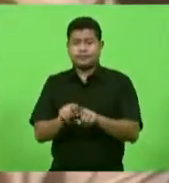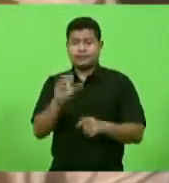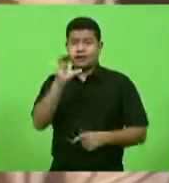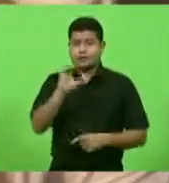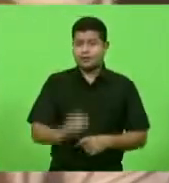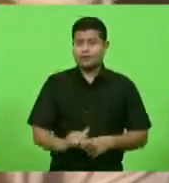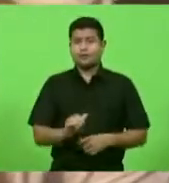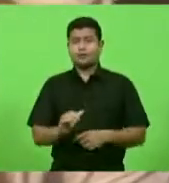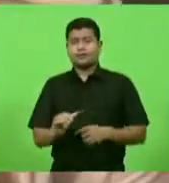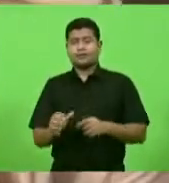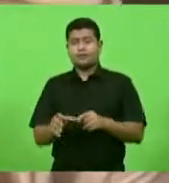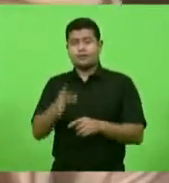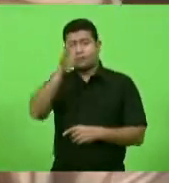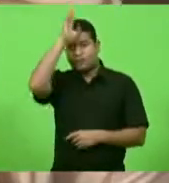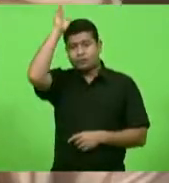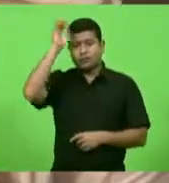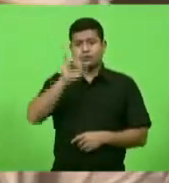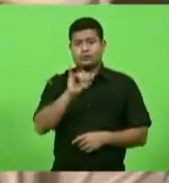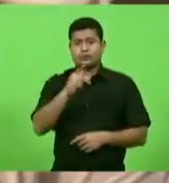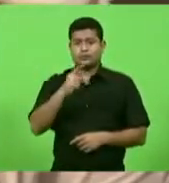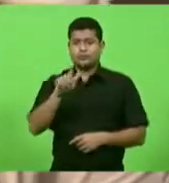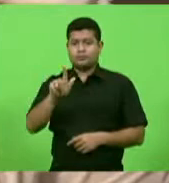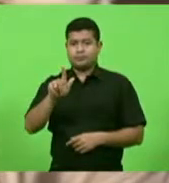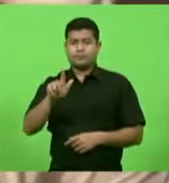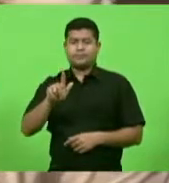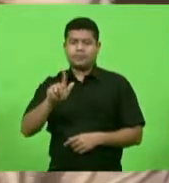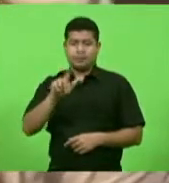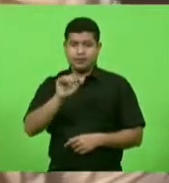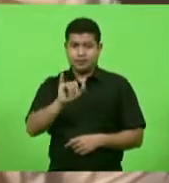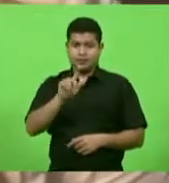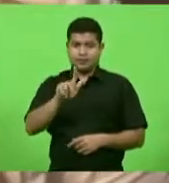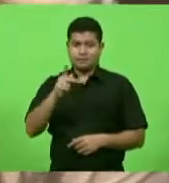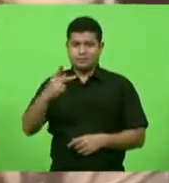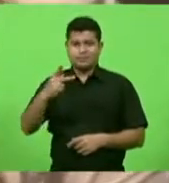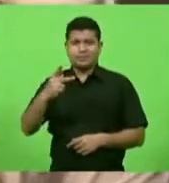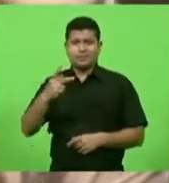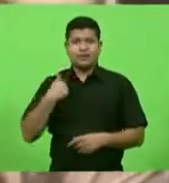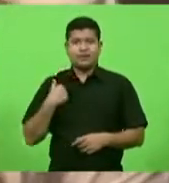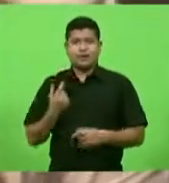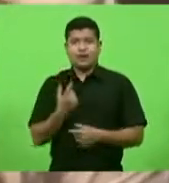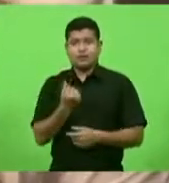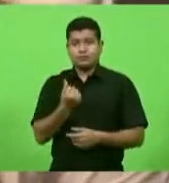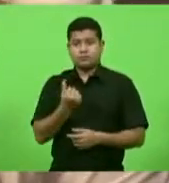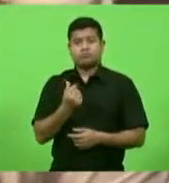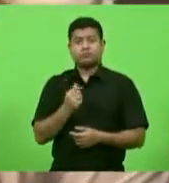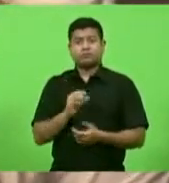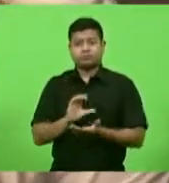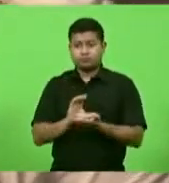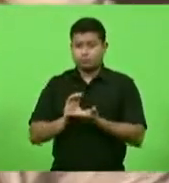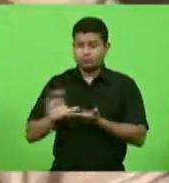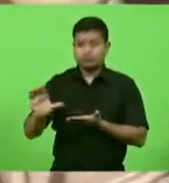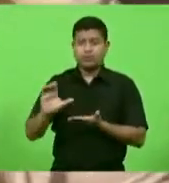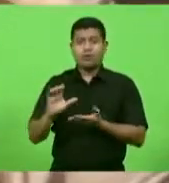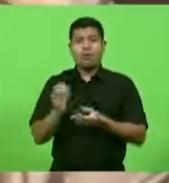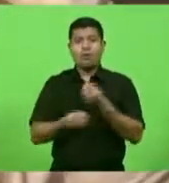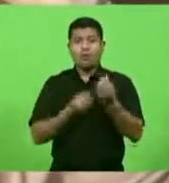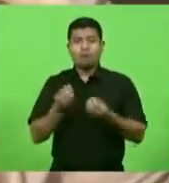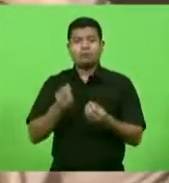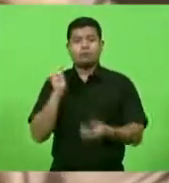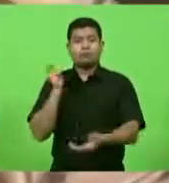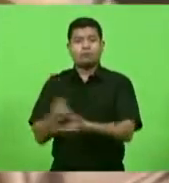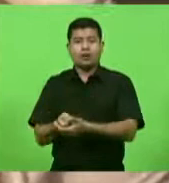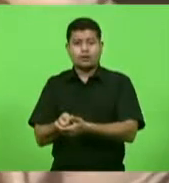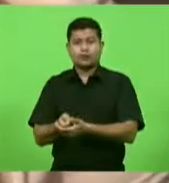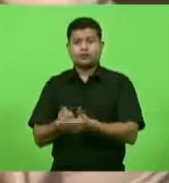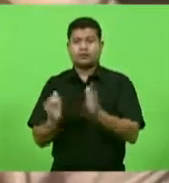e do IGP recursos próprios advindos do bolso do trabalhador catarinense que retornam